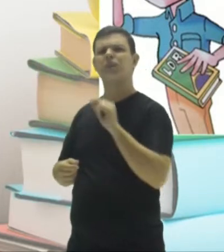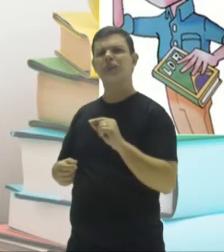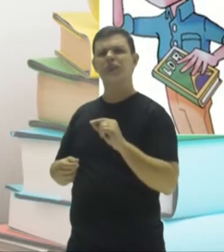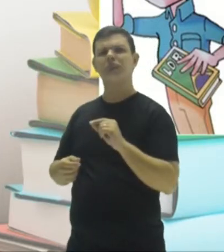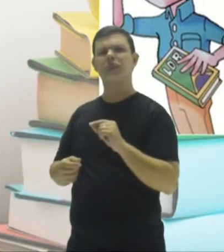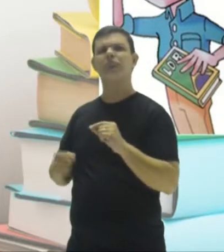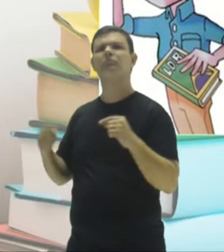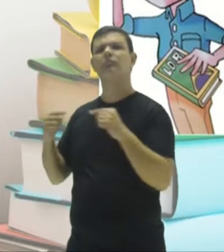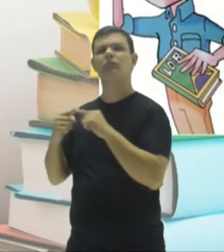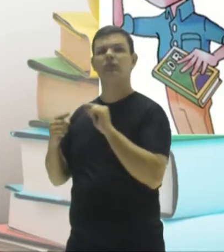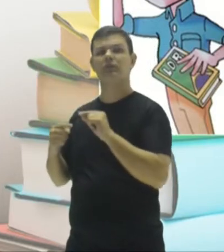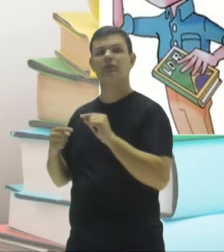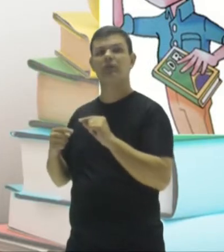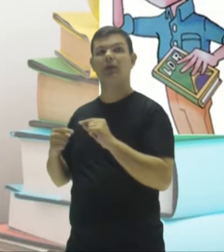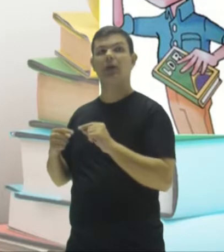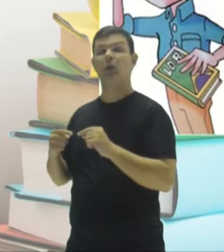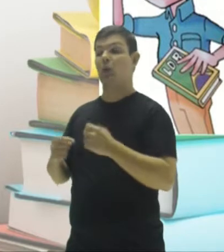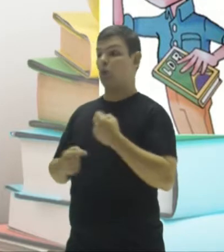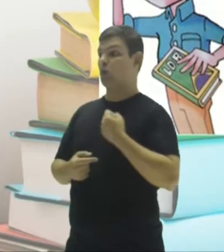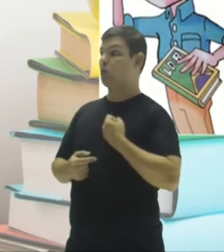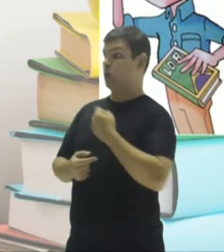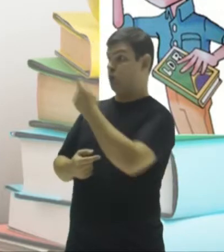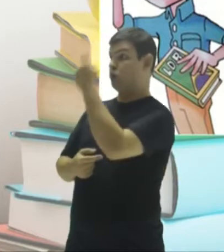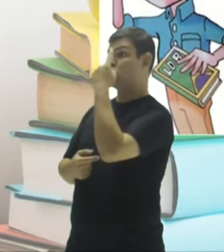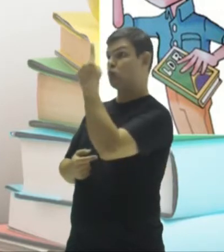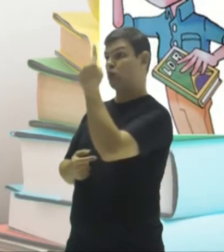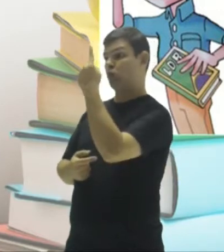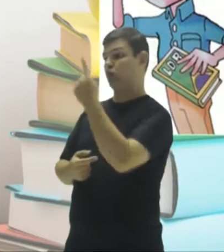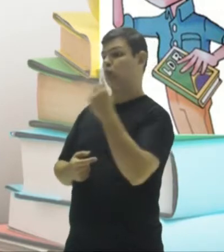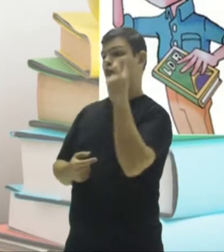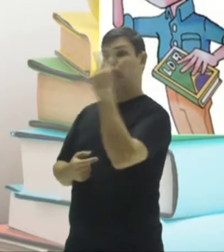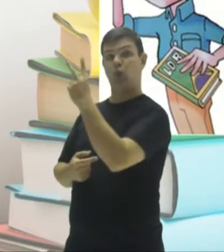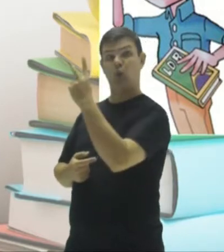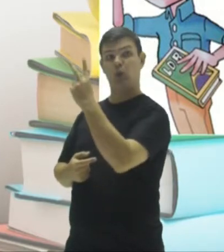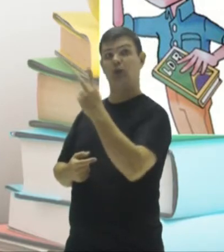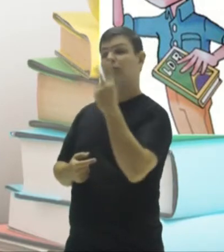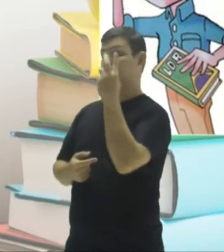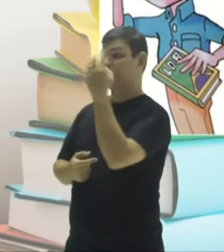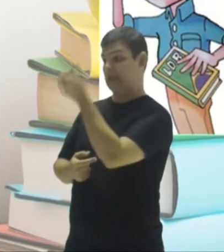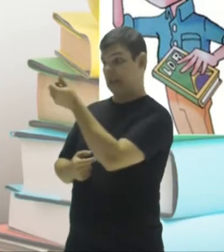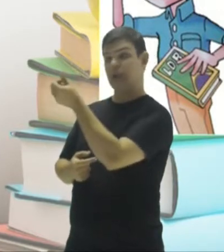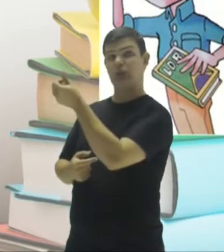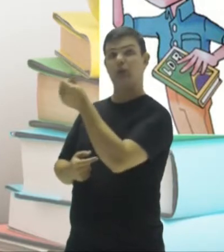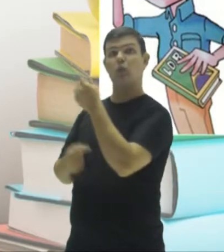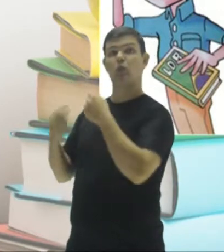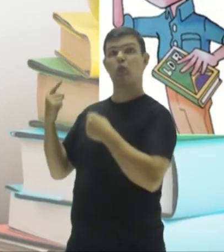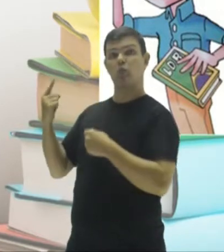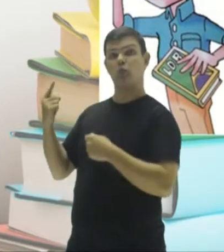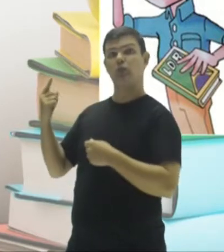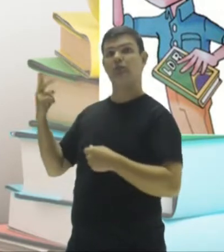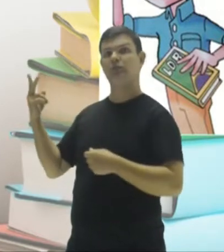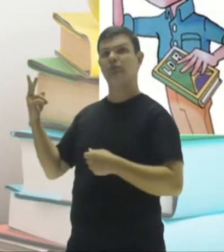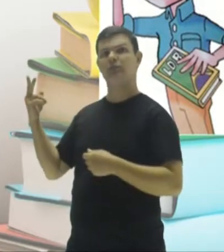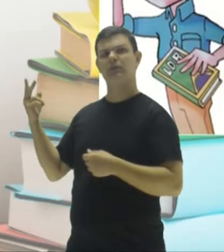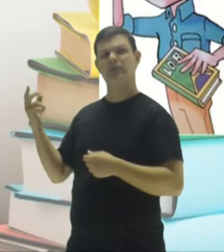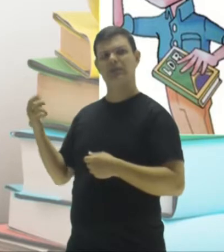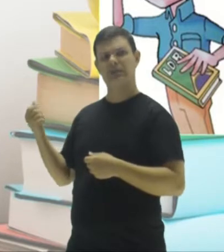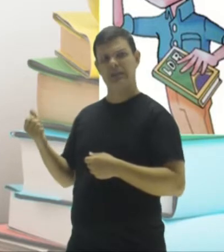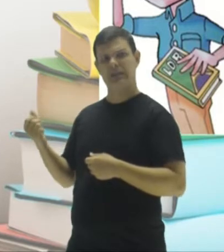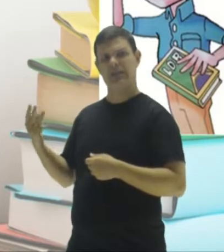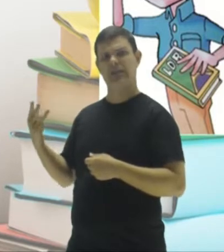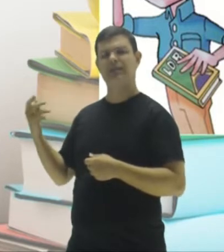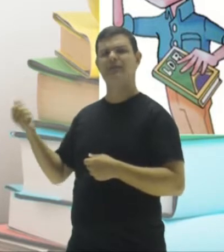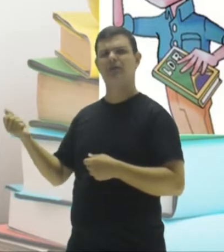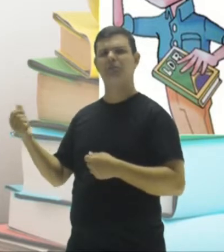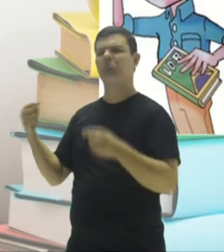Quer dizer isso aqui pessoal. Que o número um, o número dois e o número seis, olha. Um, dois, três e